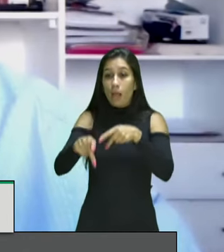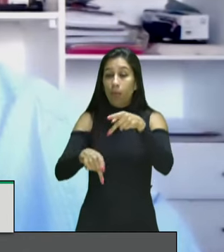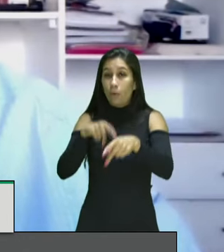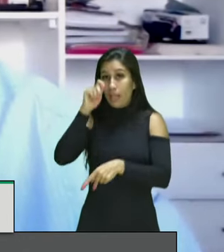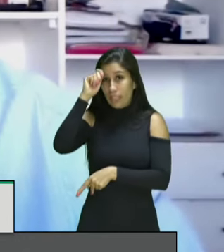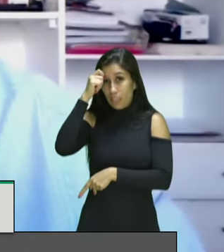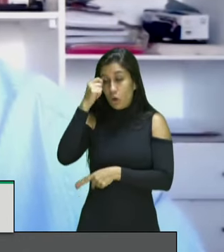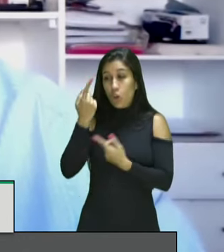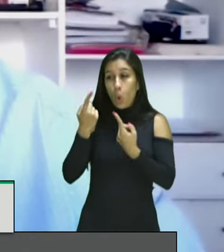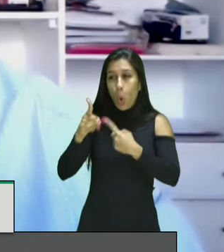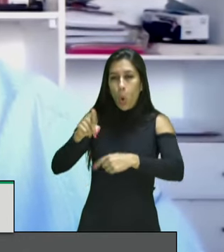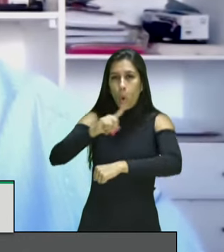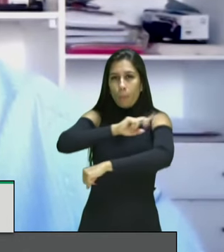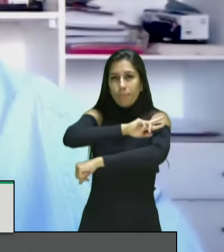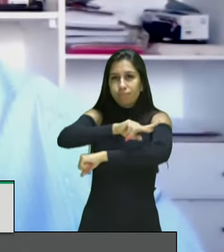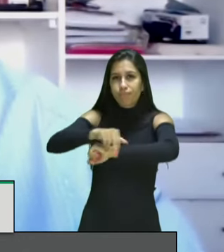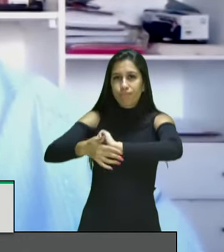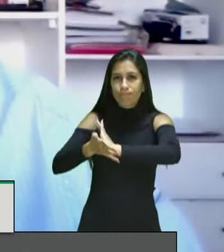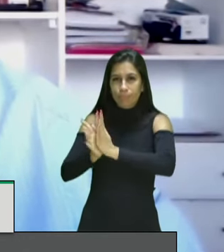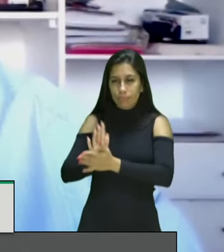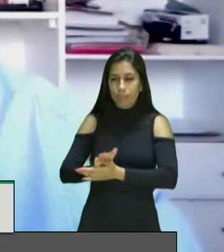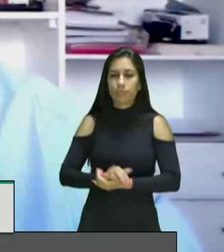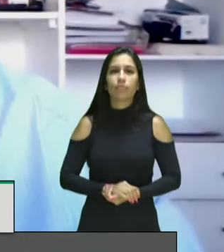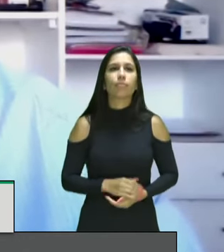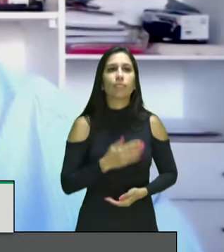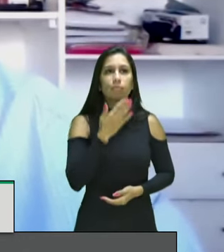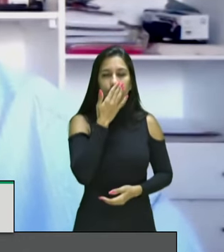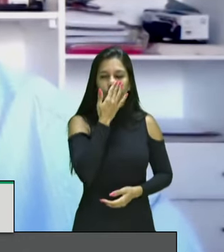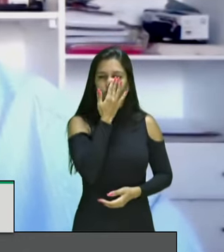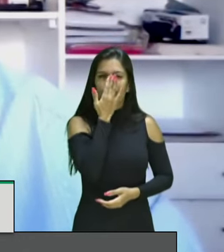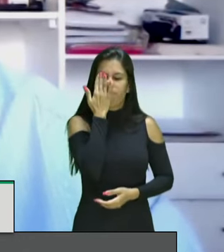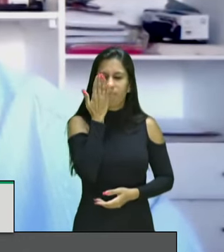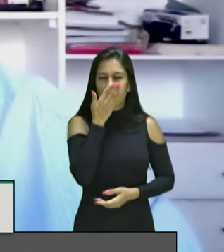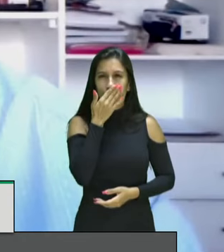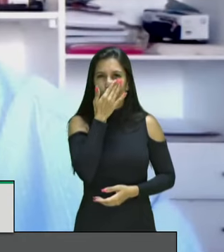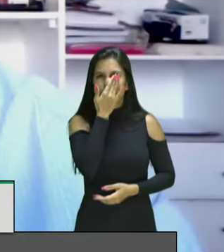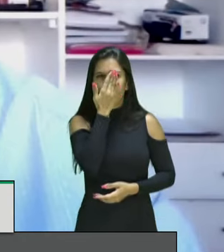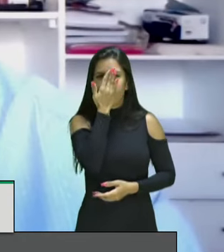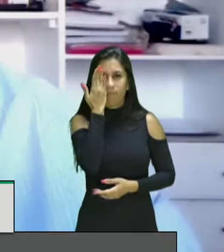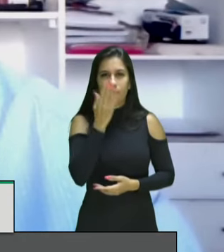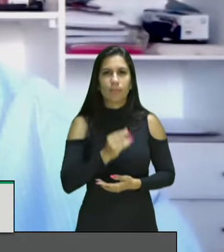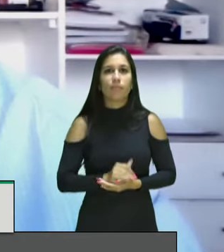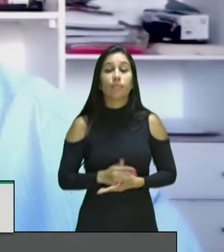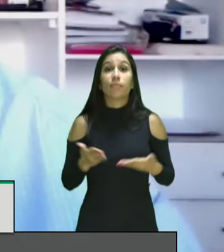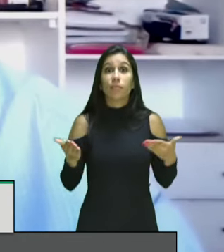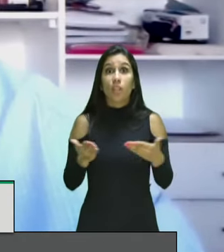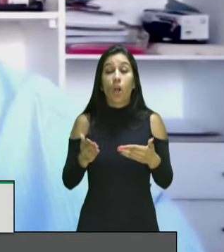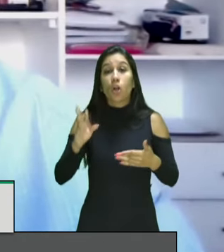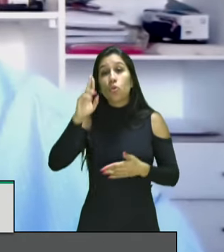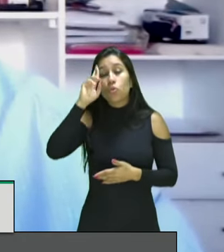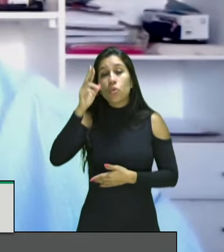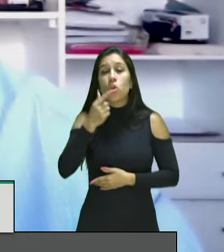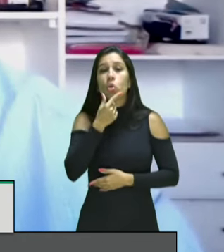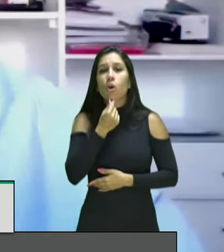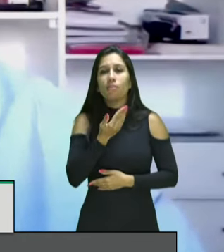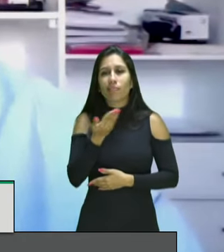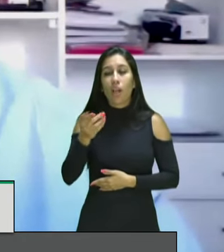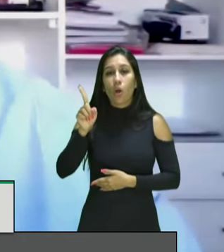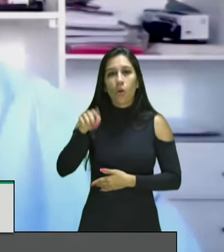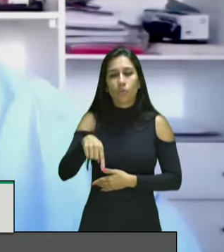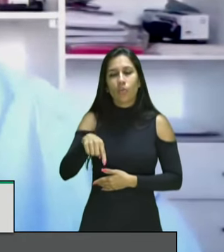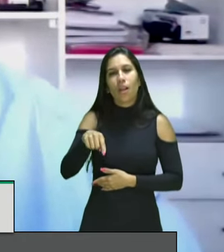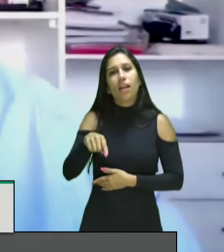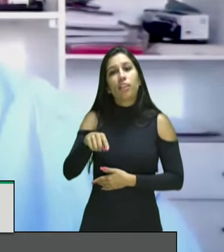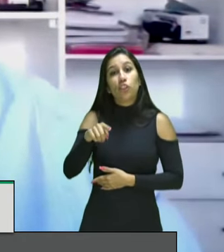ao racismo. Eu queria passar a palavra, então, ao senhor Milton Nunes Toledo Júnior. Ele que é chefe da